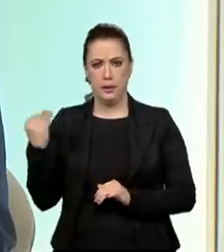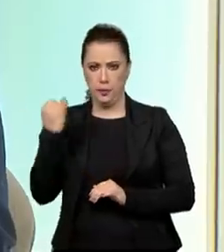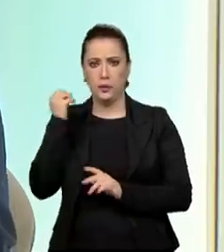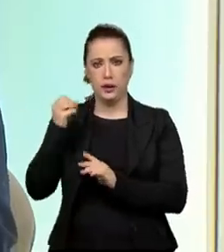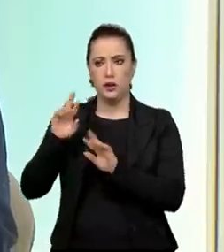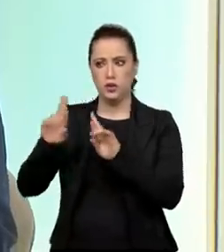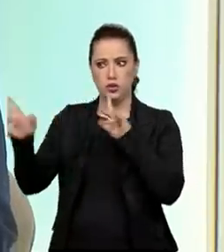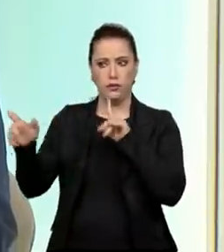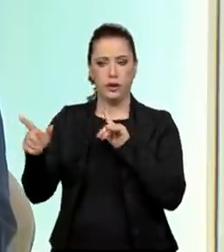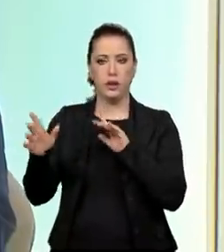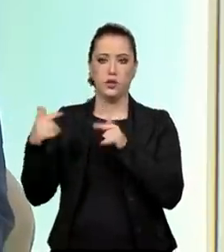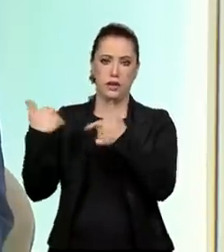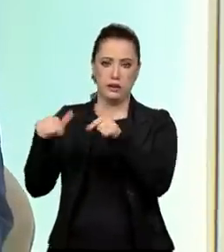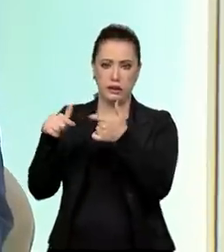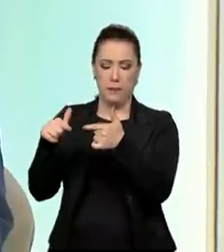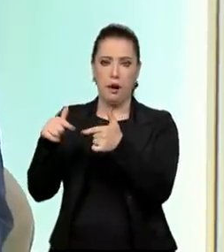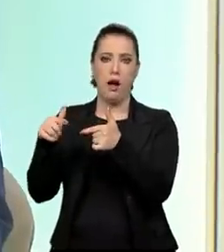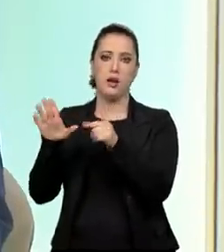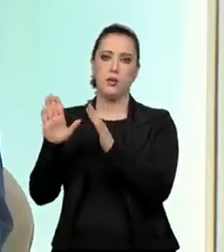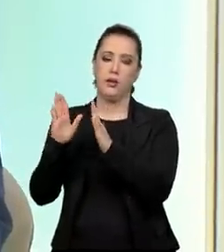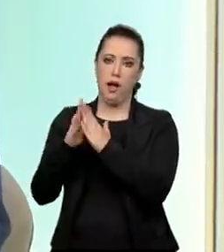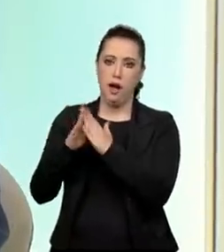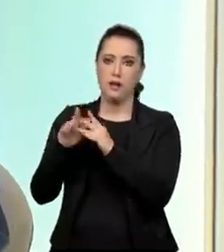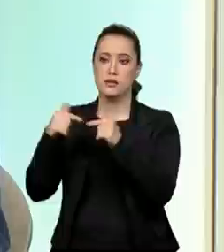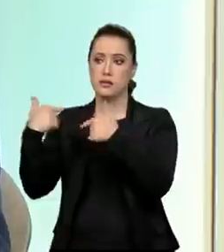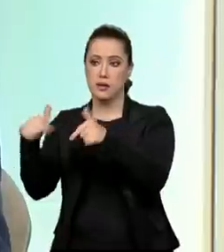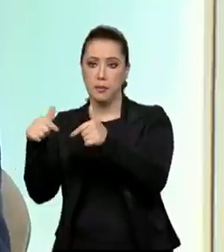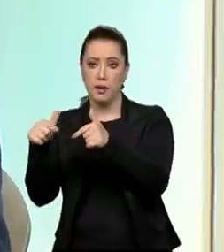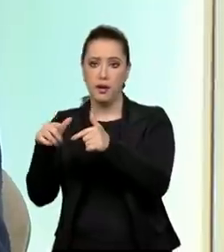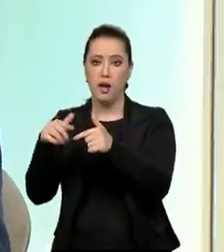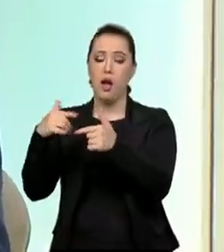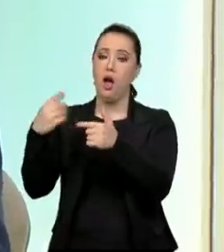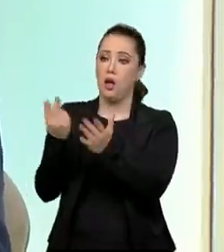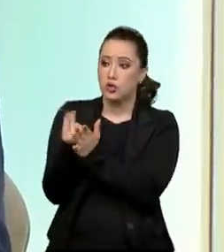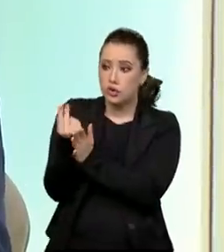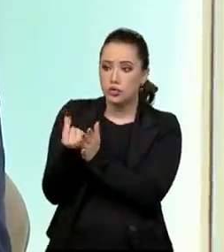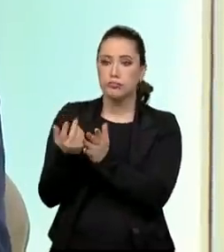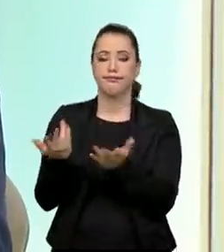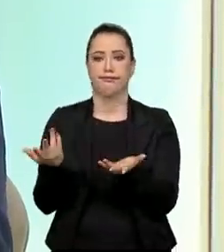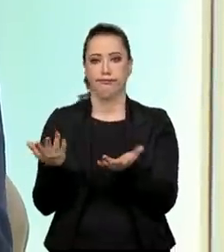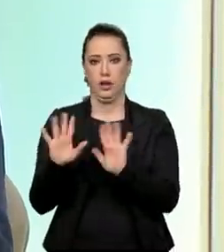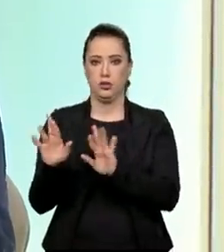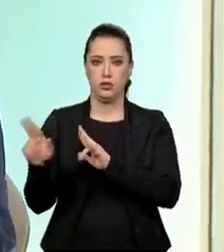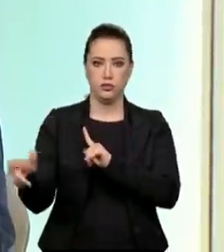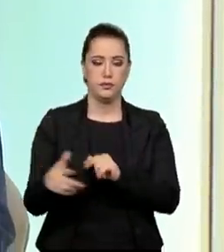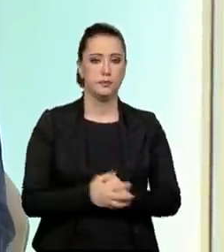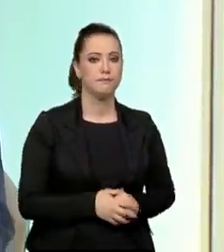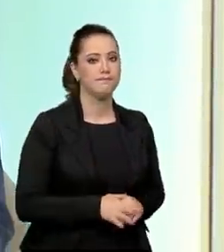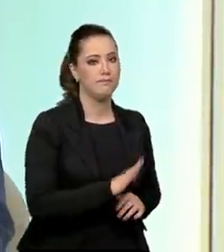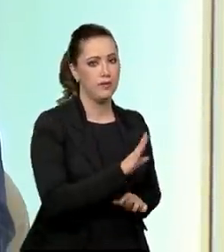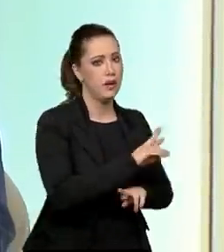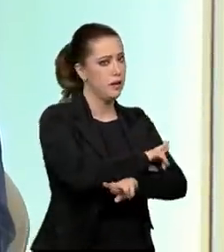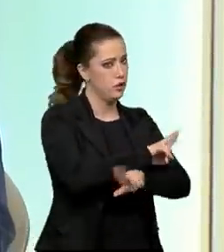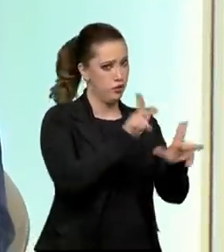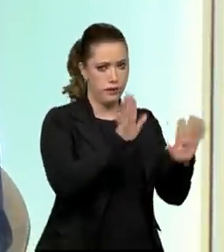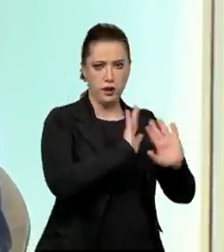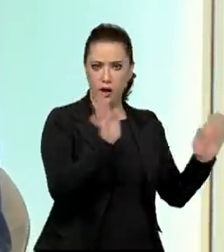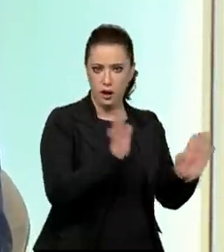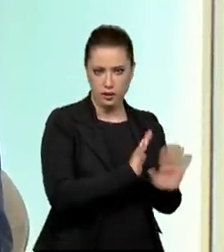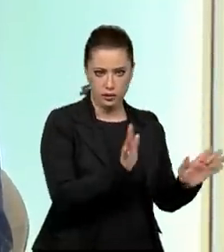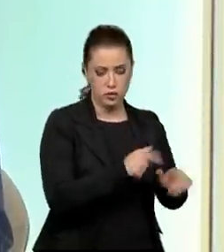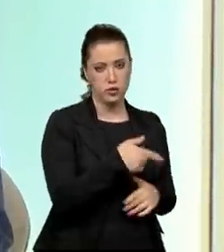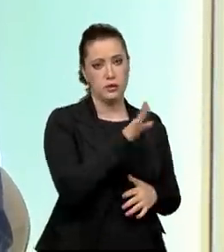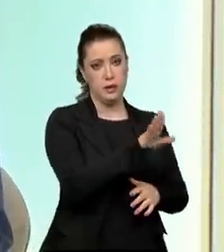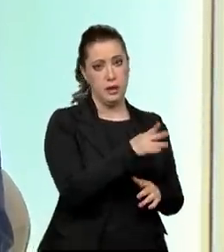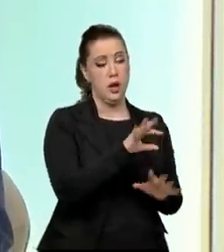só, existe uma diferença entre afazeres domésticos e trabalho infantil doméstico. Os afazeres domésticos, para uma